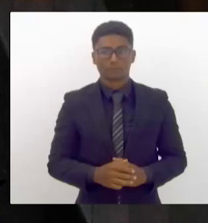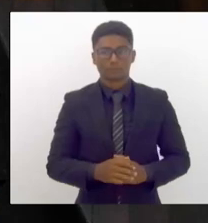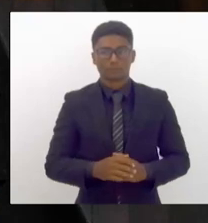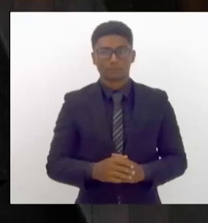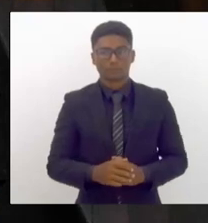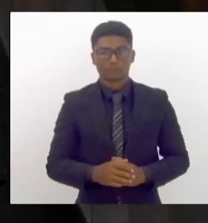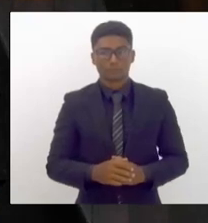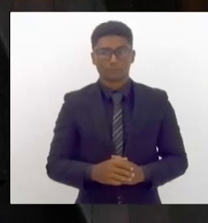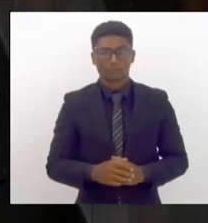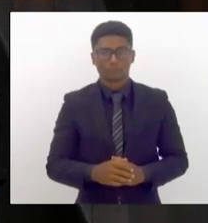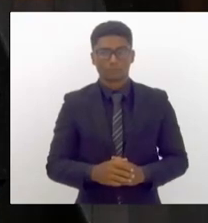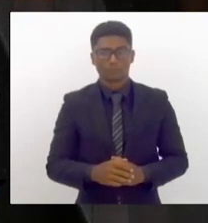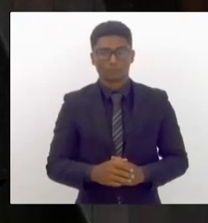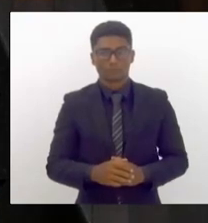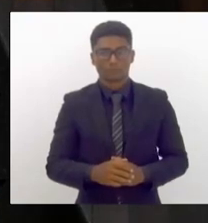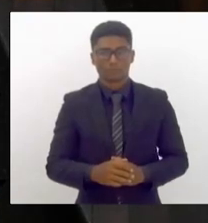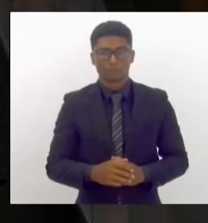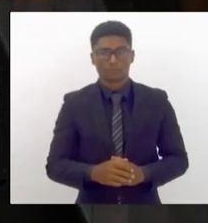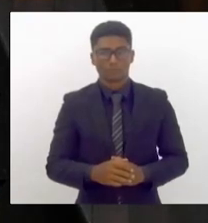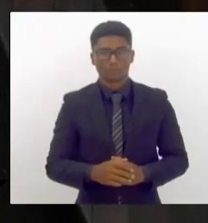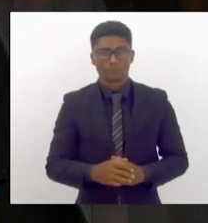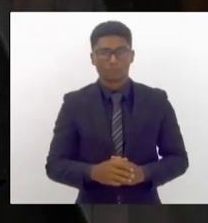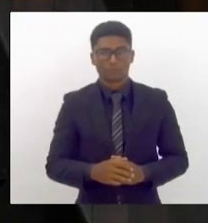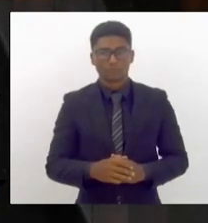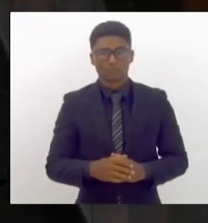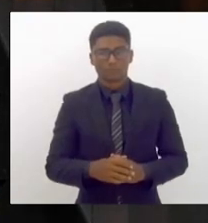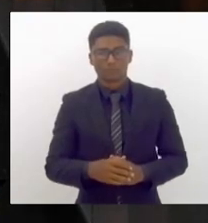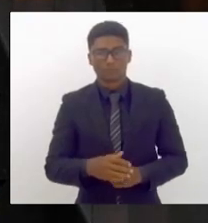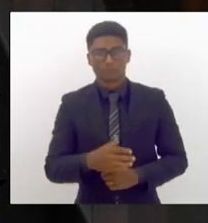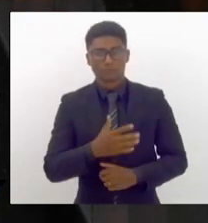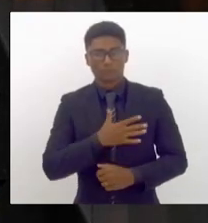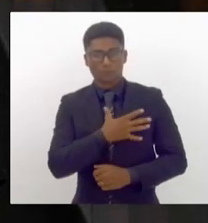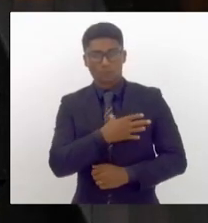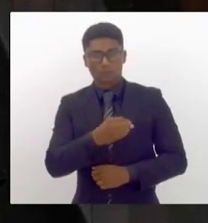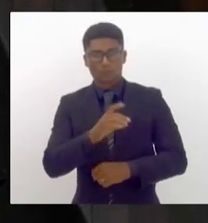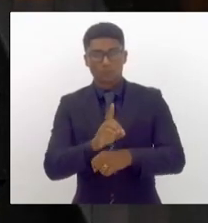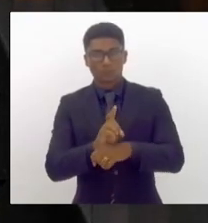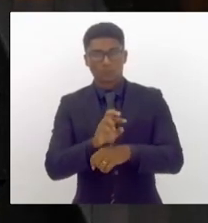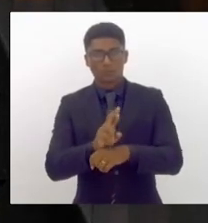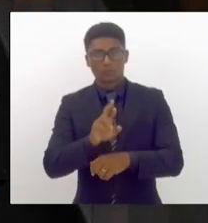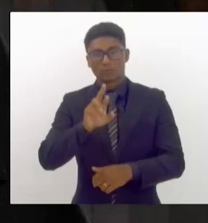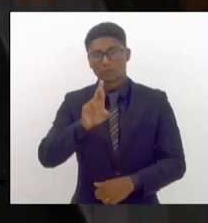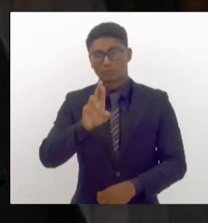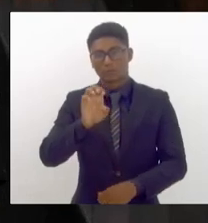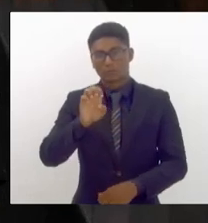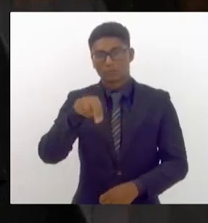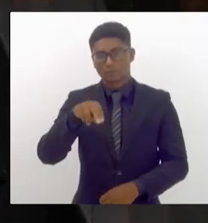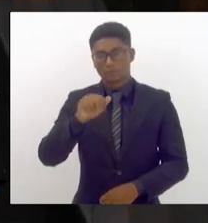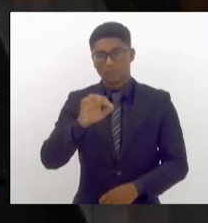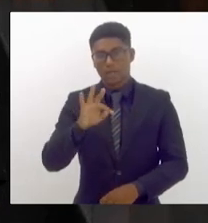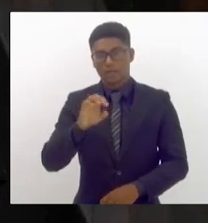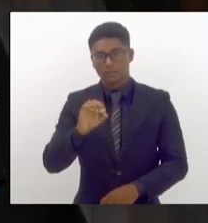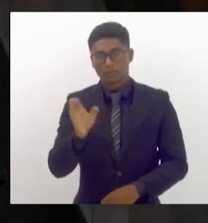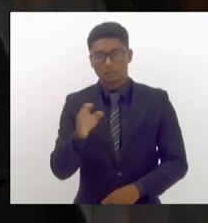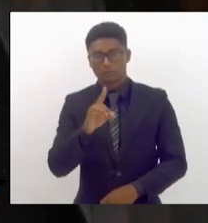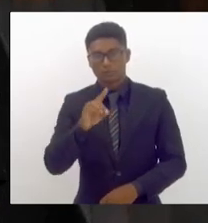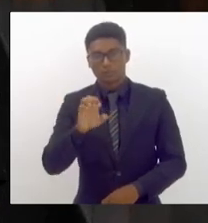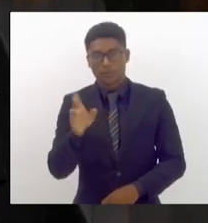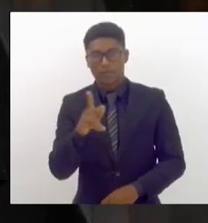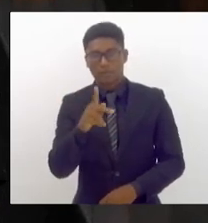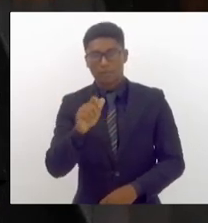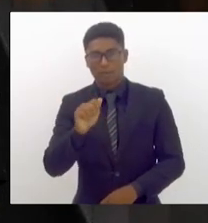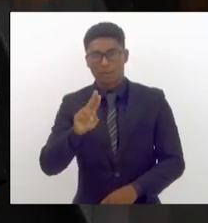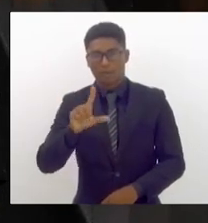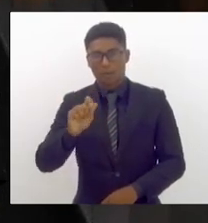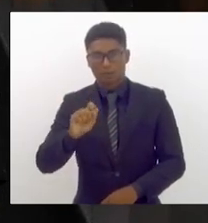além de toda a família, do meu filho, doutor Renato de Paula, esse que está me dando a honra de nos